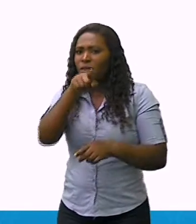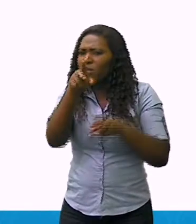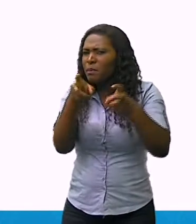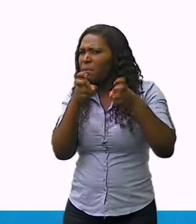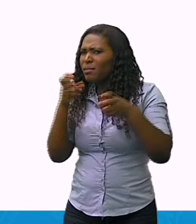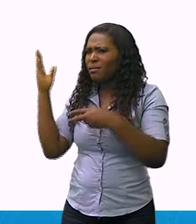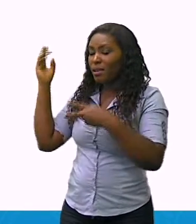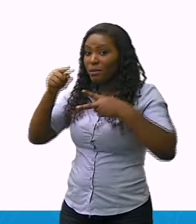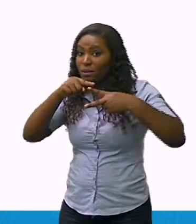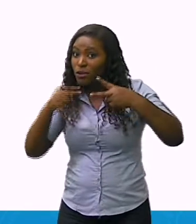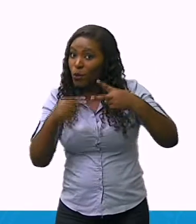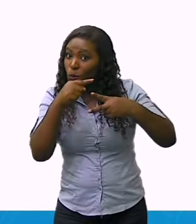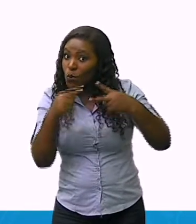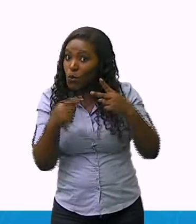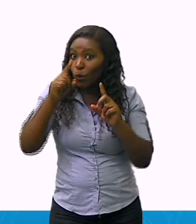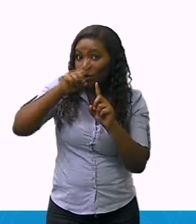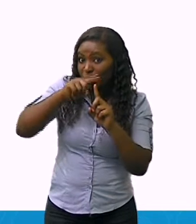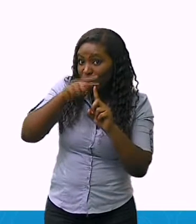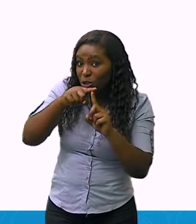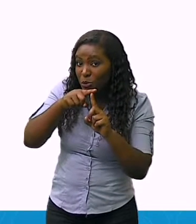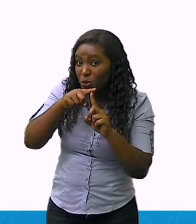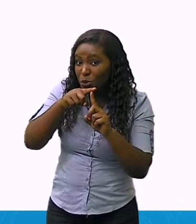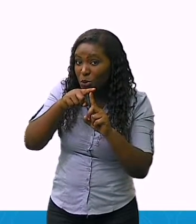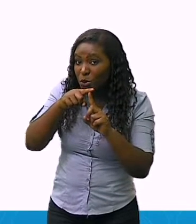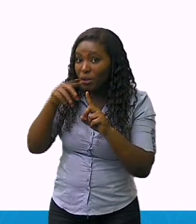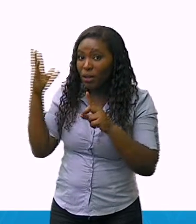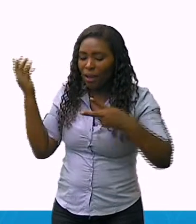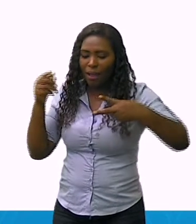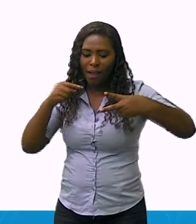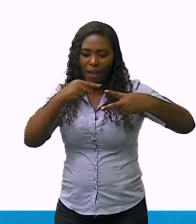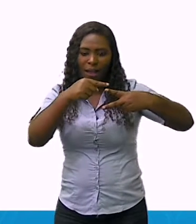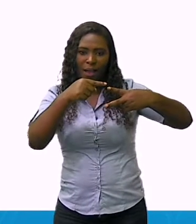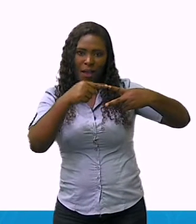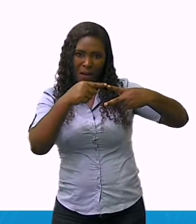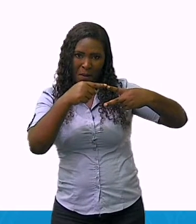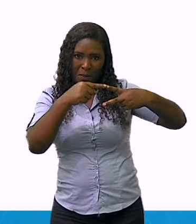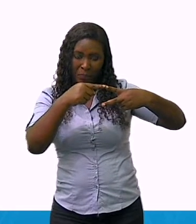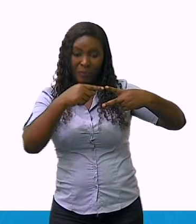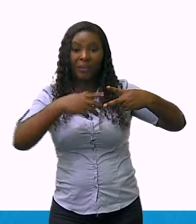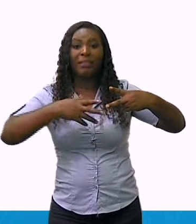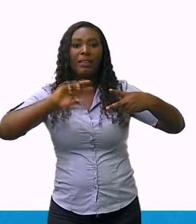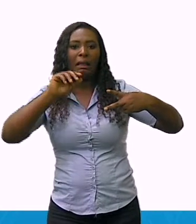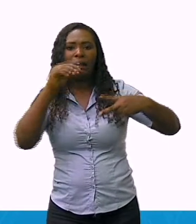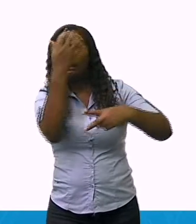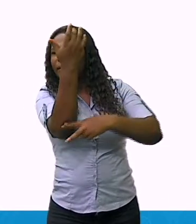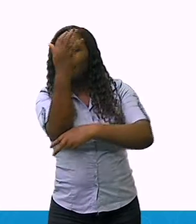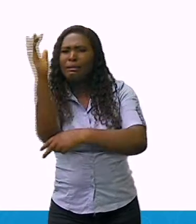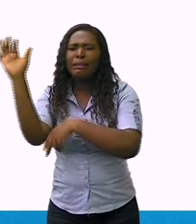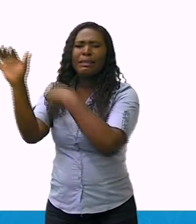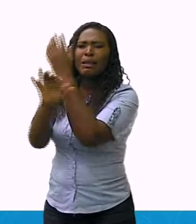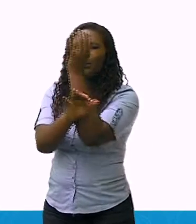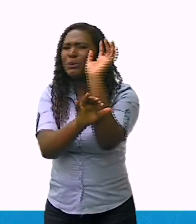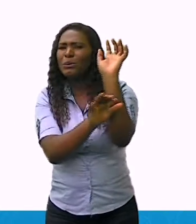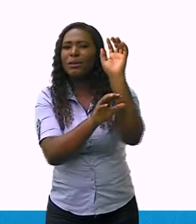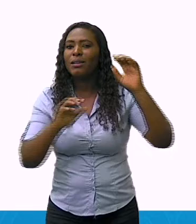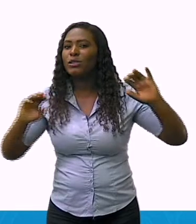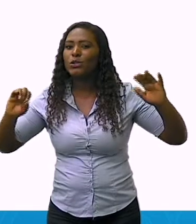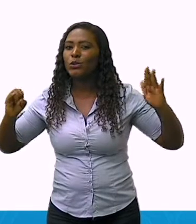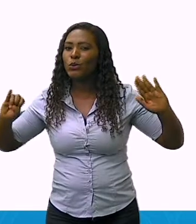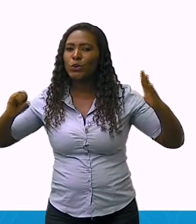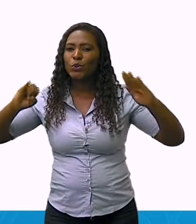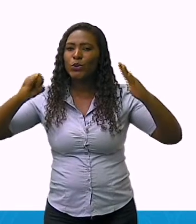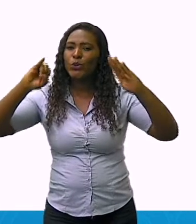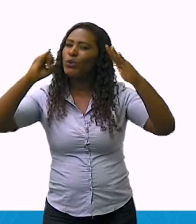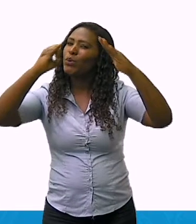Perceba que sim. Nesta paisagem de Governador Valadares, temos a presença